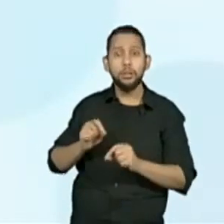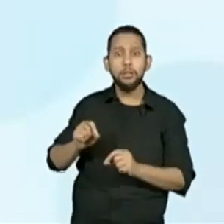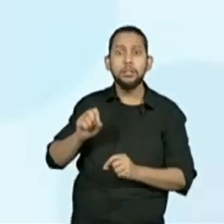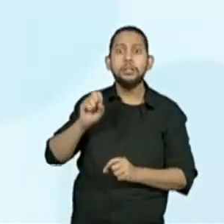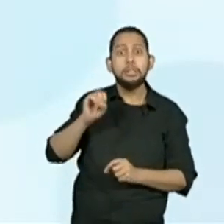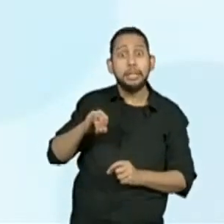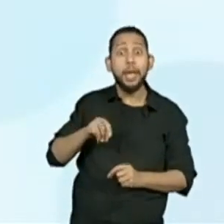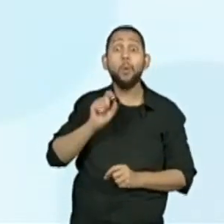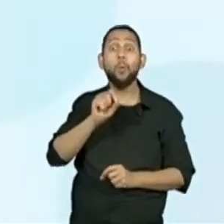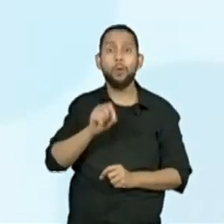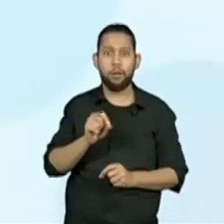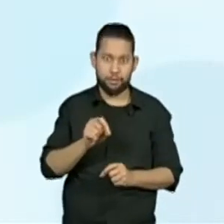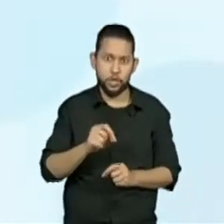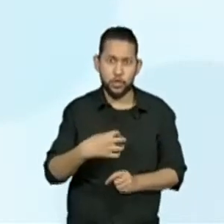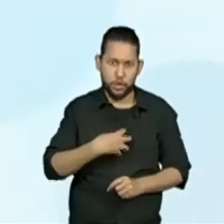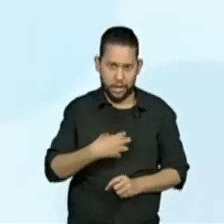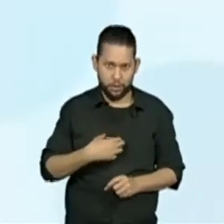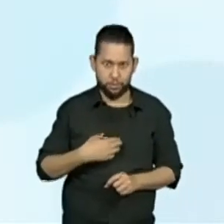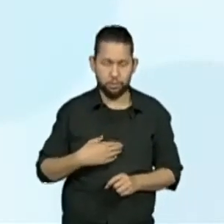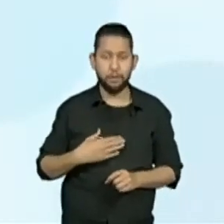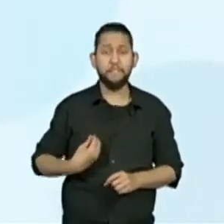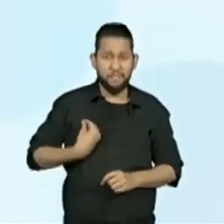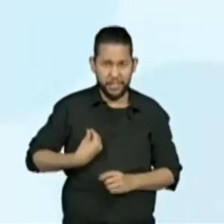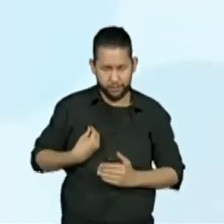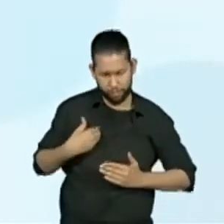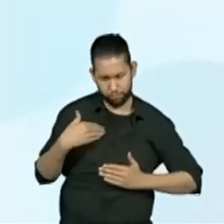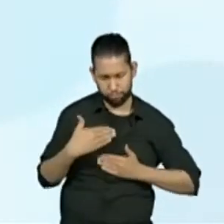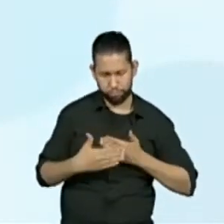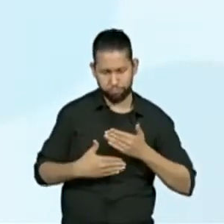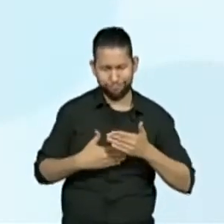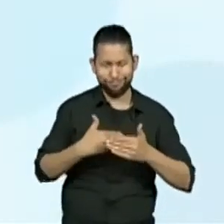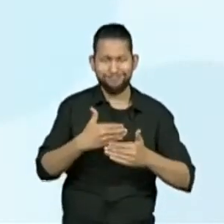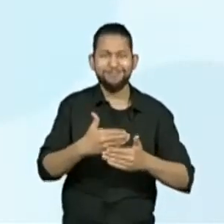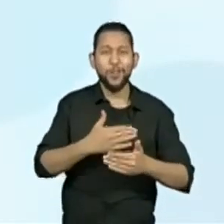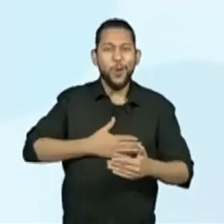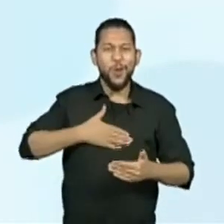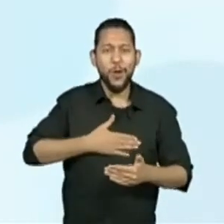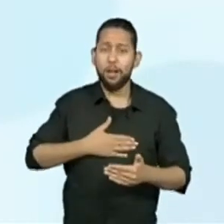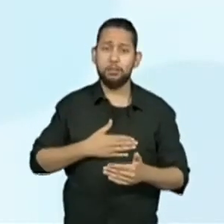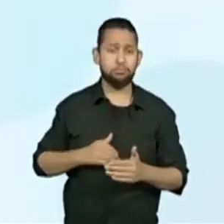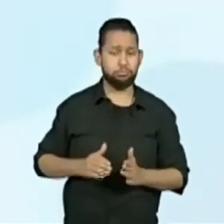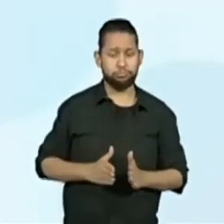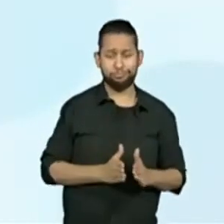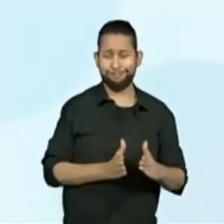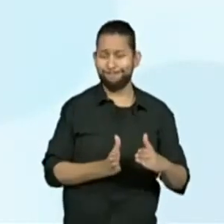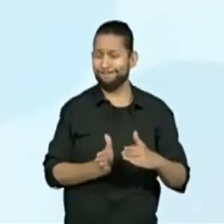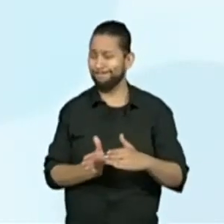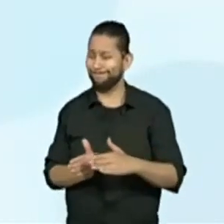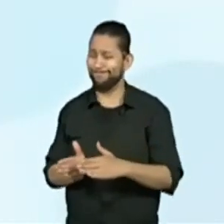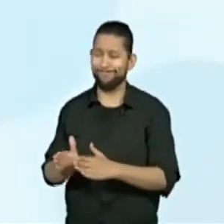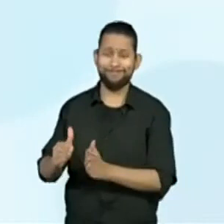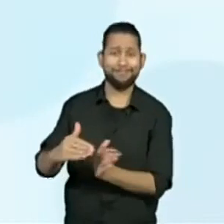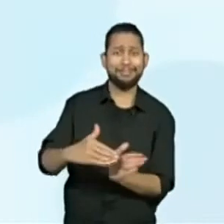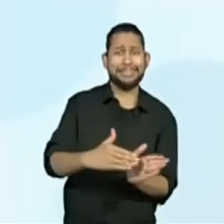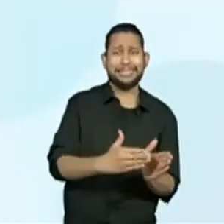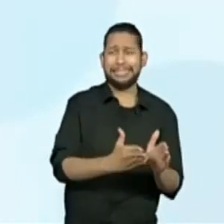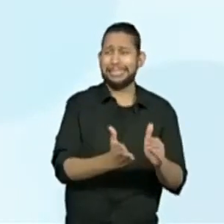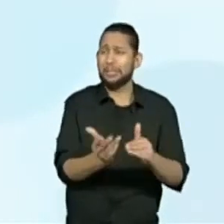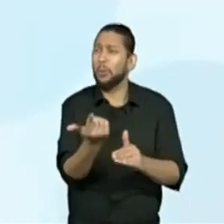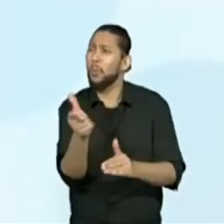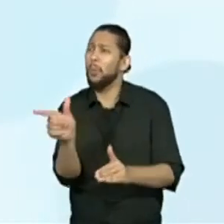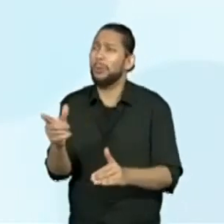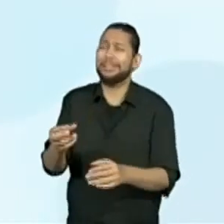sempre errante, és para mim como um sonho, soames na alma distante. É a saudade, né?